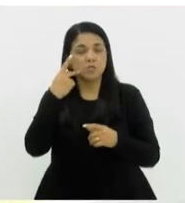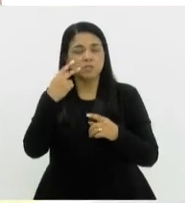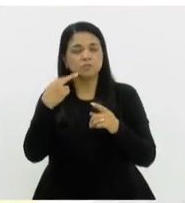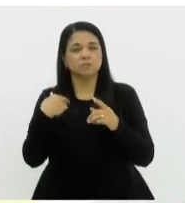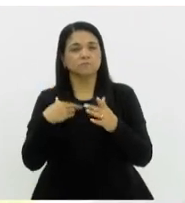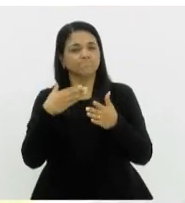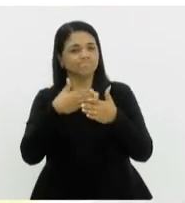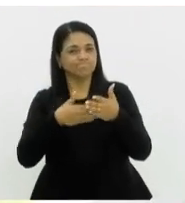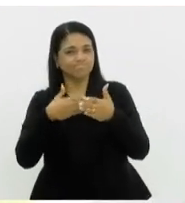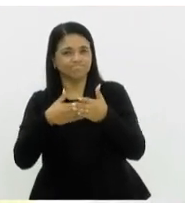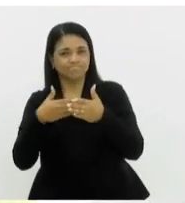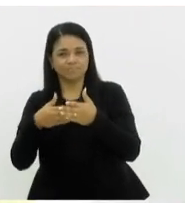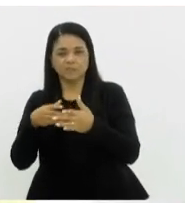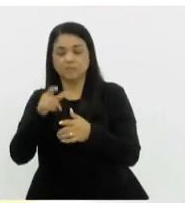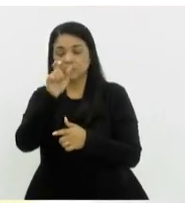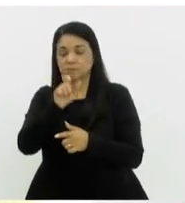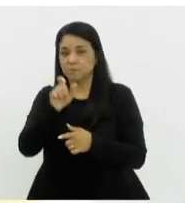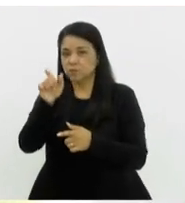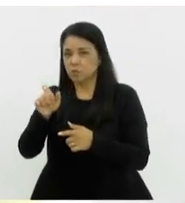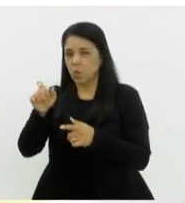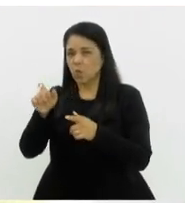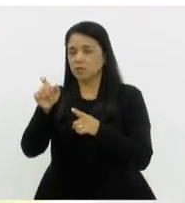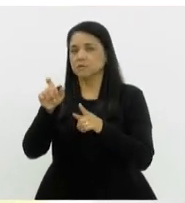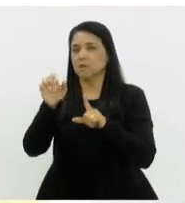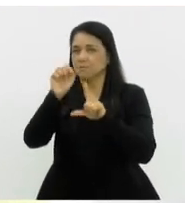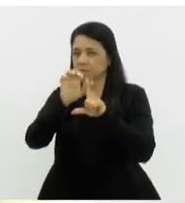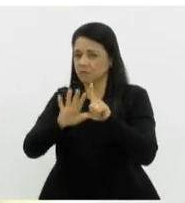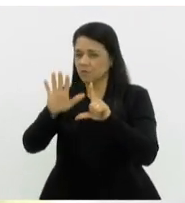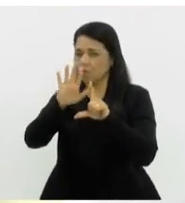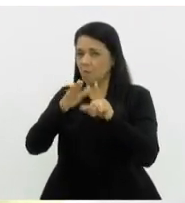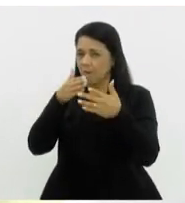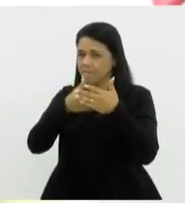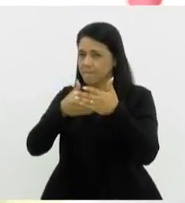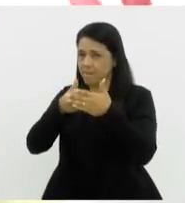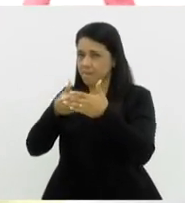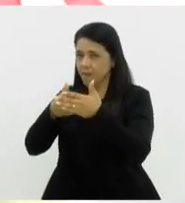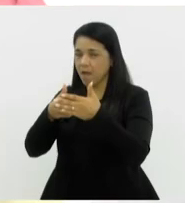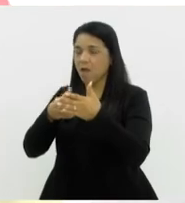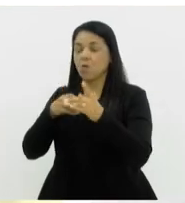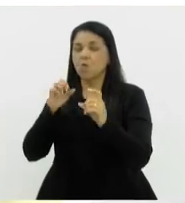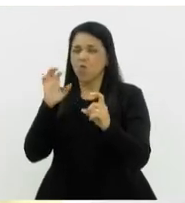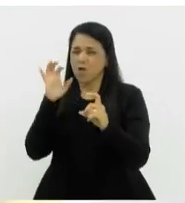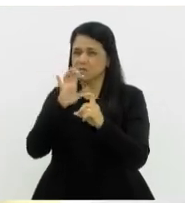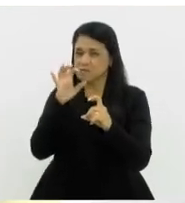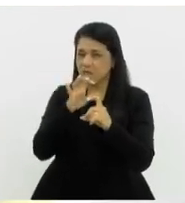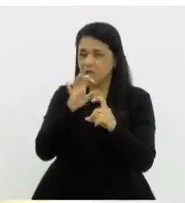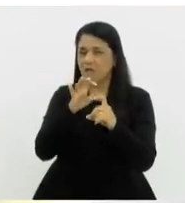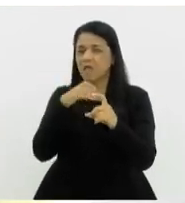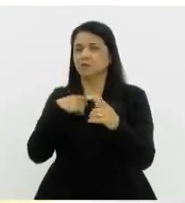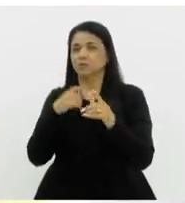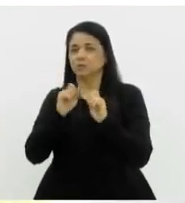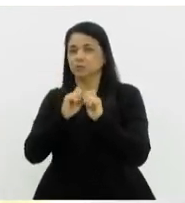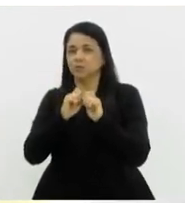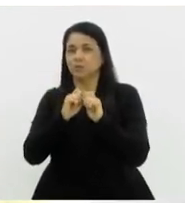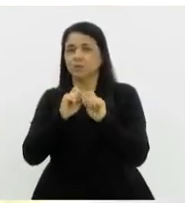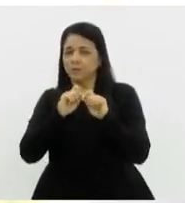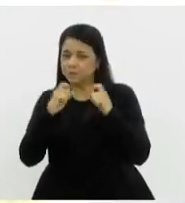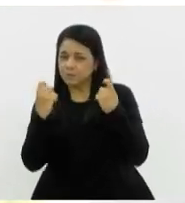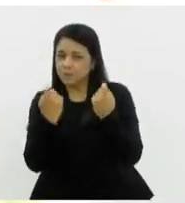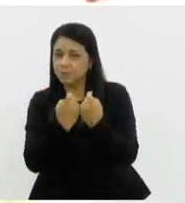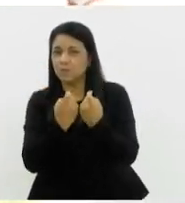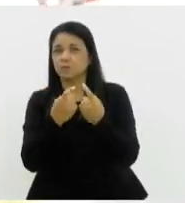destes agressores na plataforma. Isso aí é super importante, porque o assédio, os crimes de cunho sexual, eles tendem